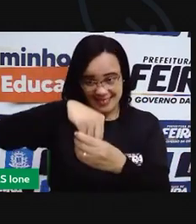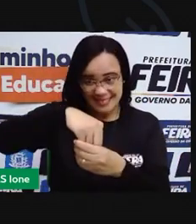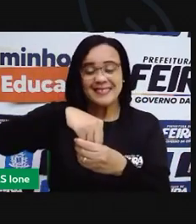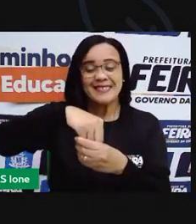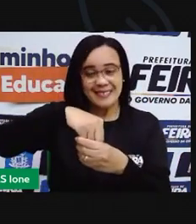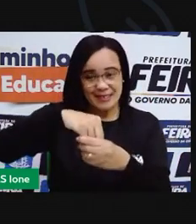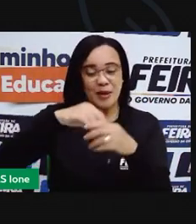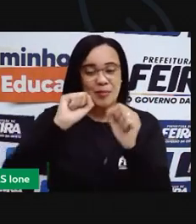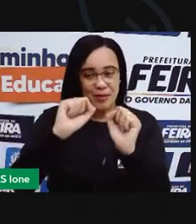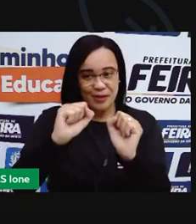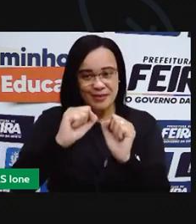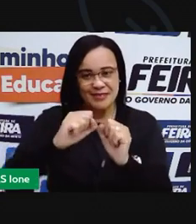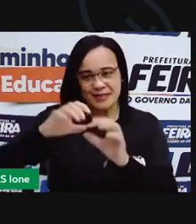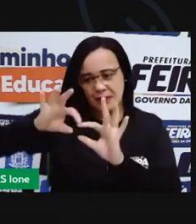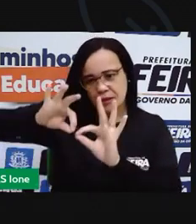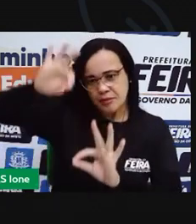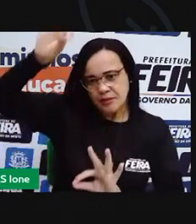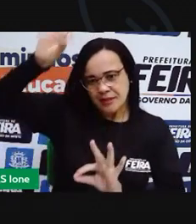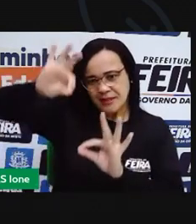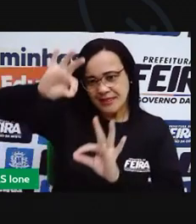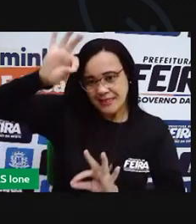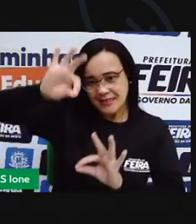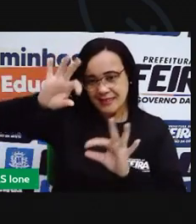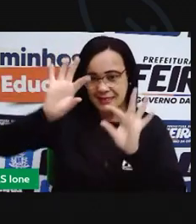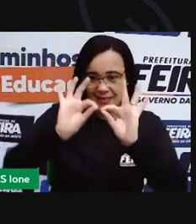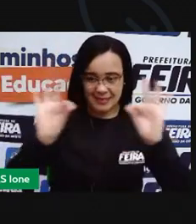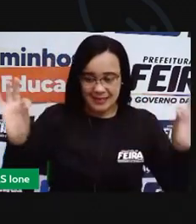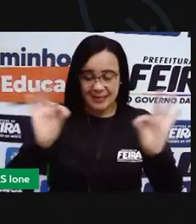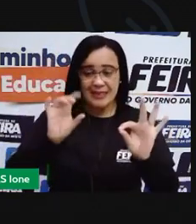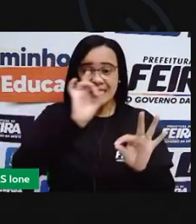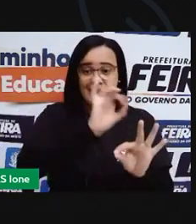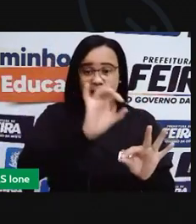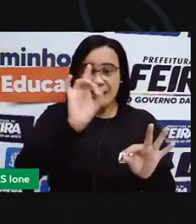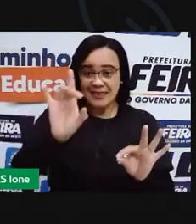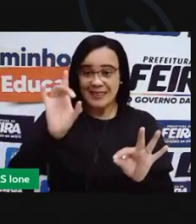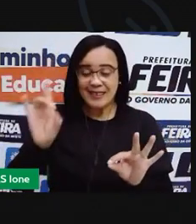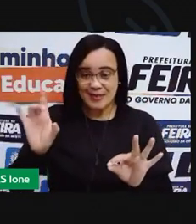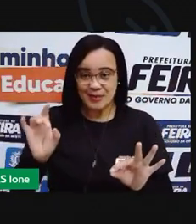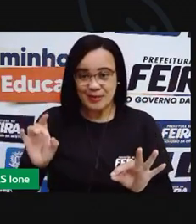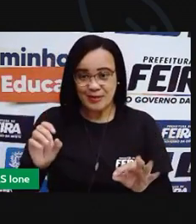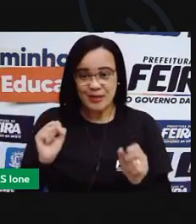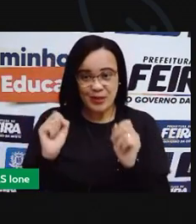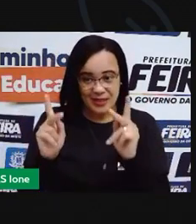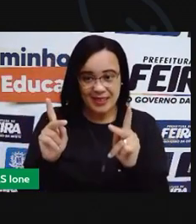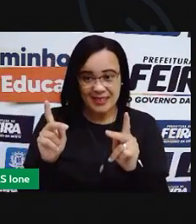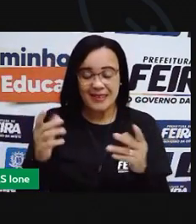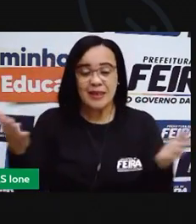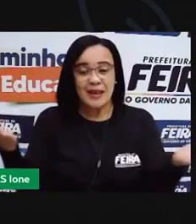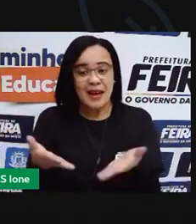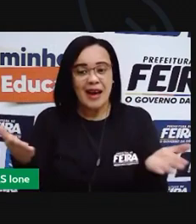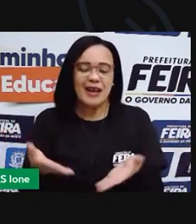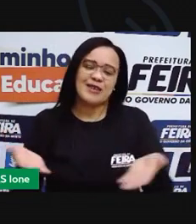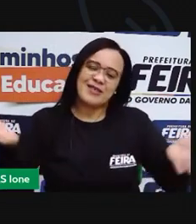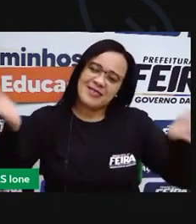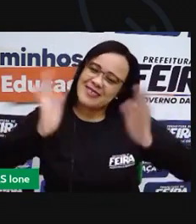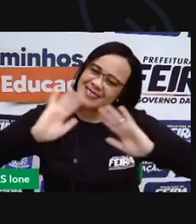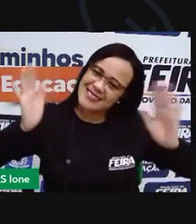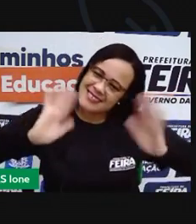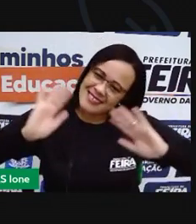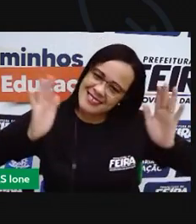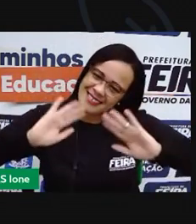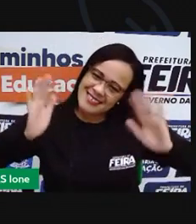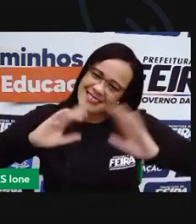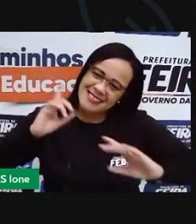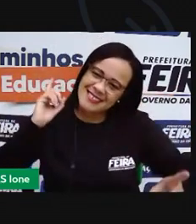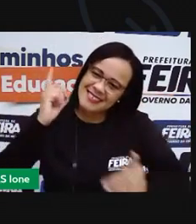pra medir a altura de cada uma delas, tá certo? Agora a gente vai se despedindo. Nos encontramos na próxima